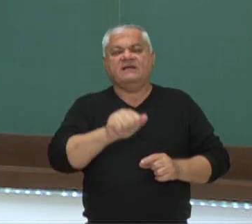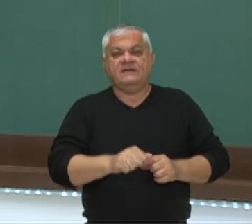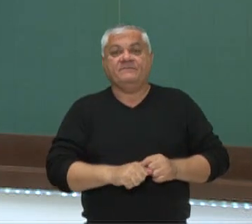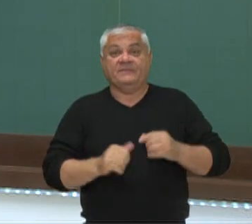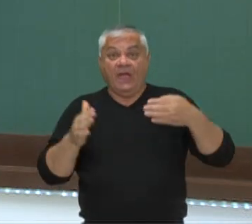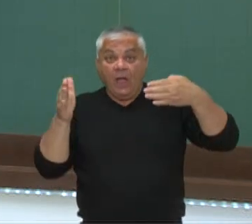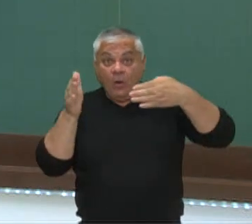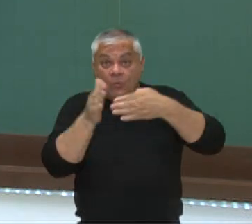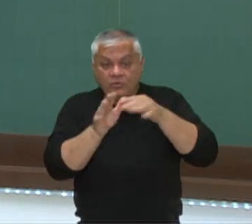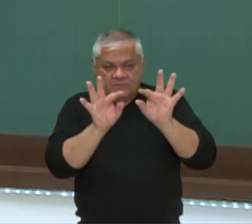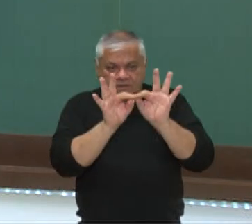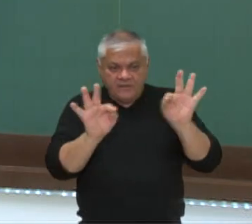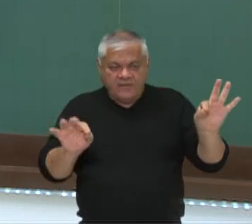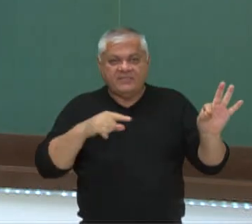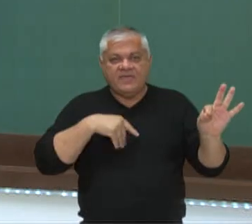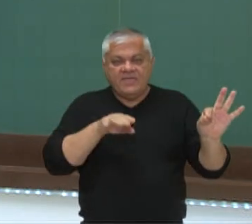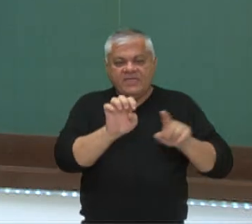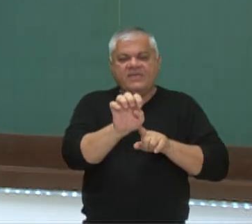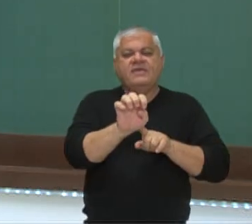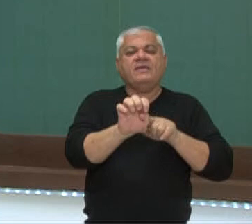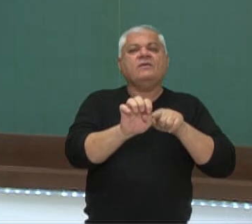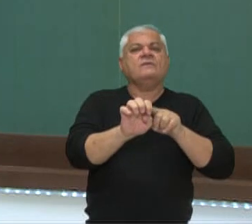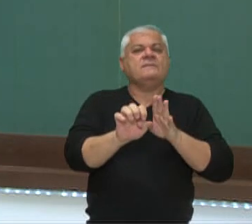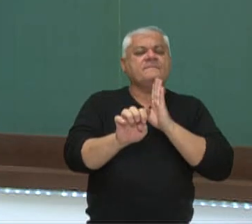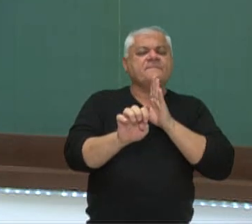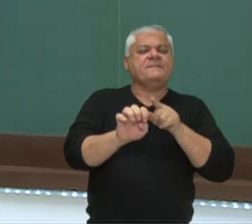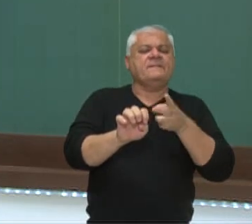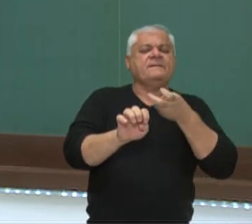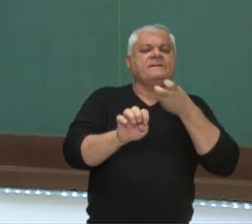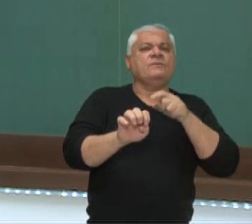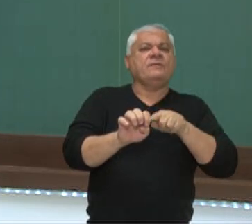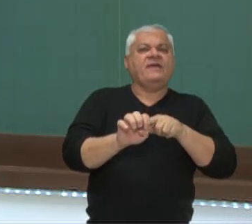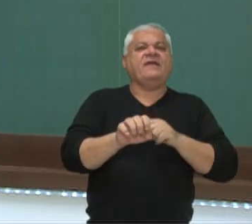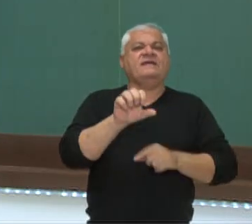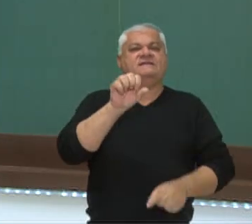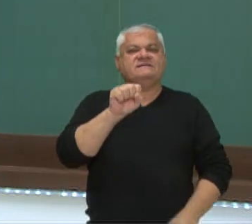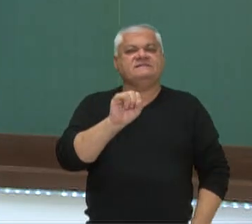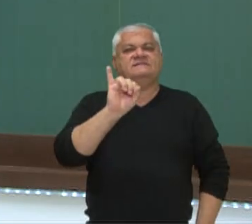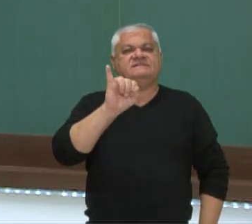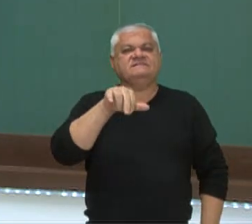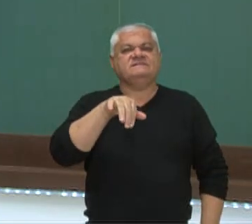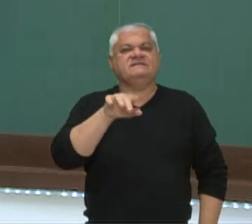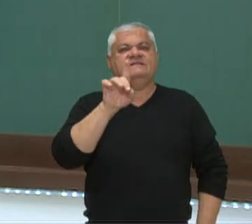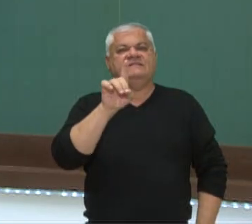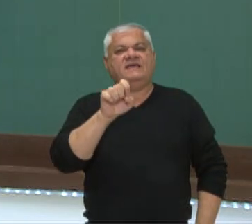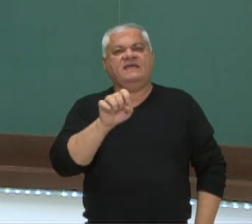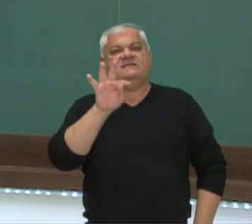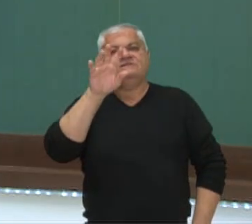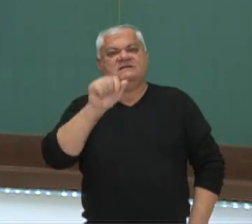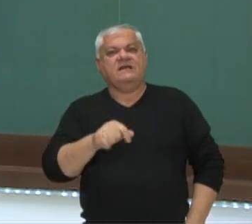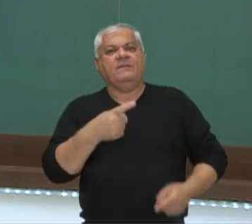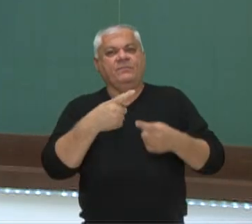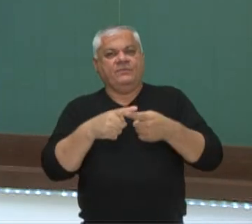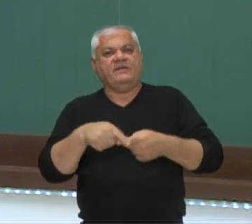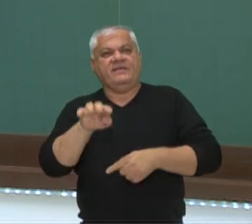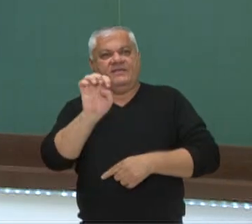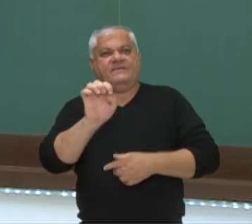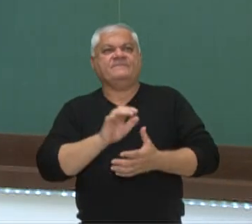temos a conjunção E, nós temos uma oração coordenada sindética, devido a essa conjunção.